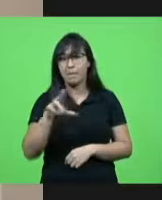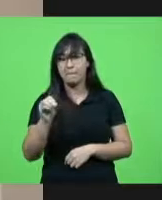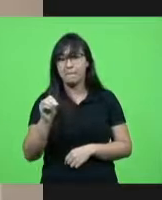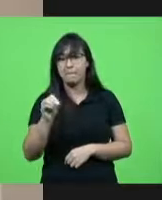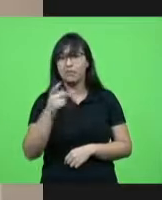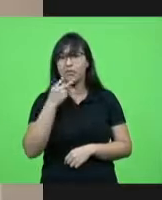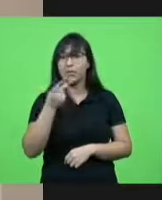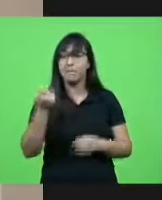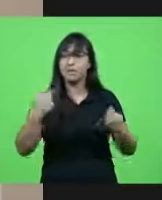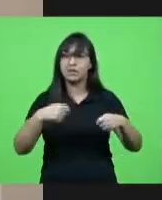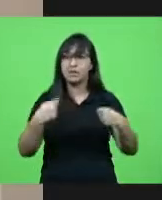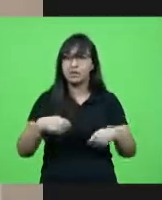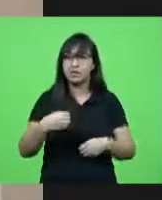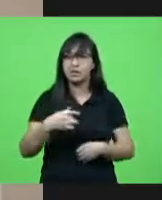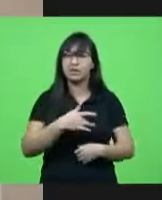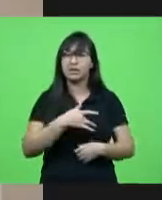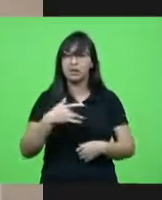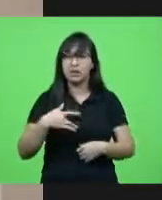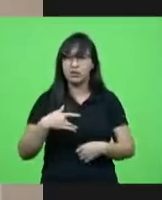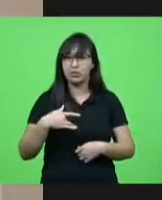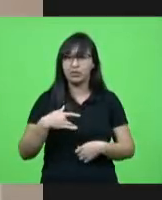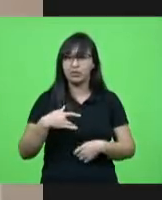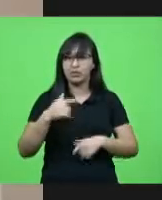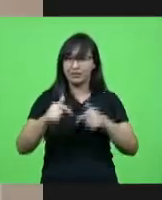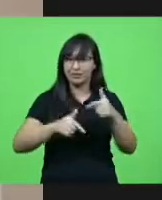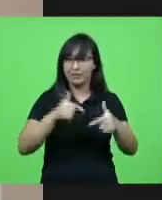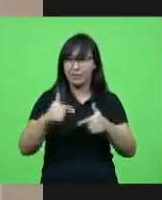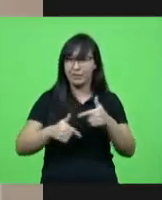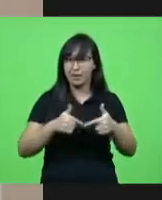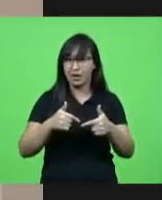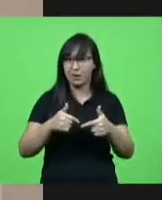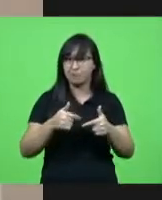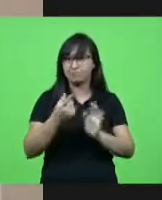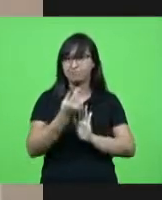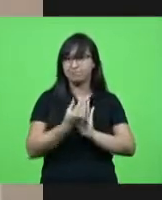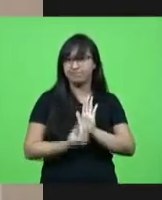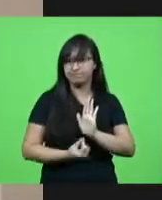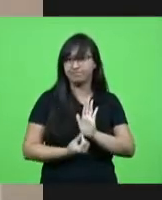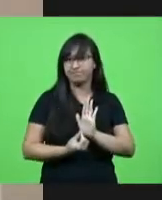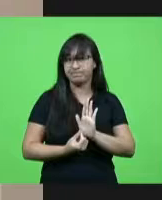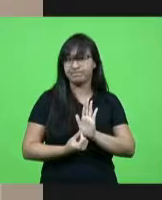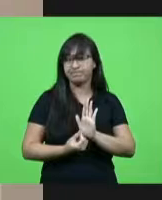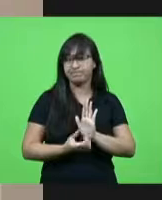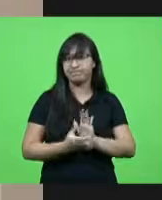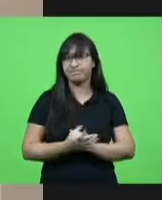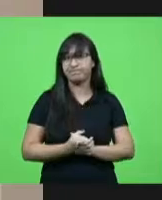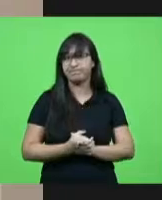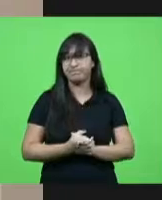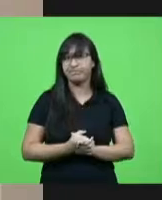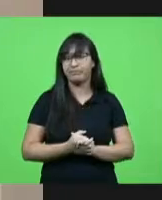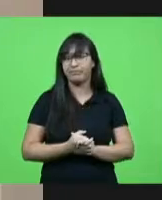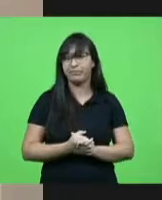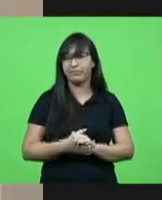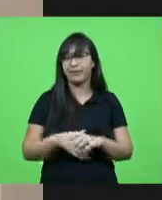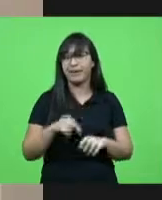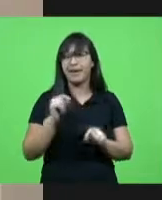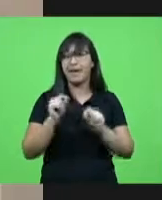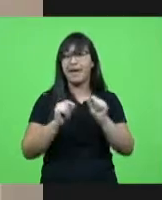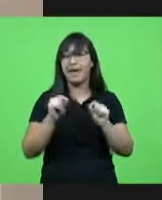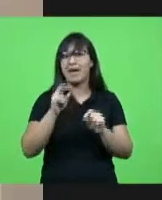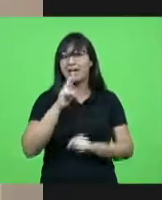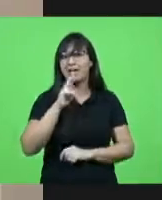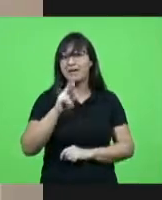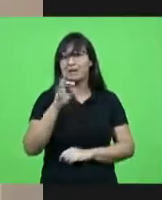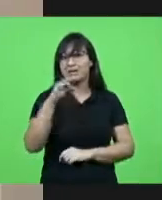de saúde emprego e renda primeiro a saúde sem saúde não há economia e quem tem as respostas certas